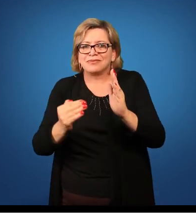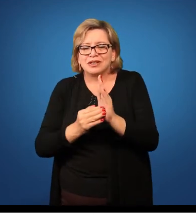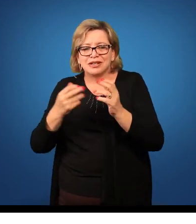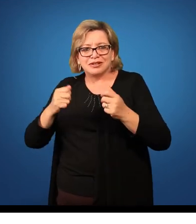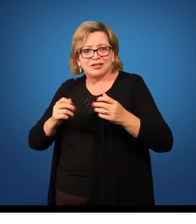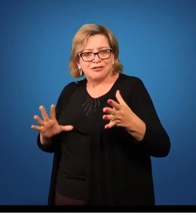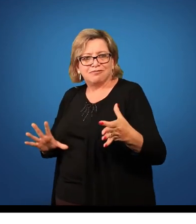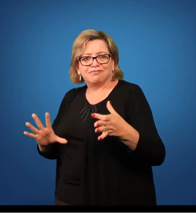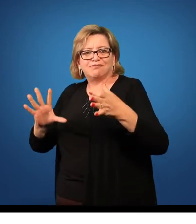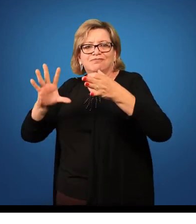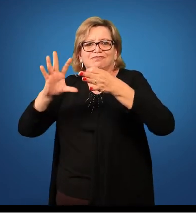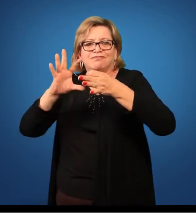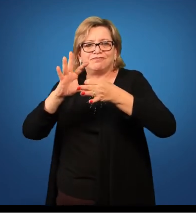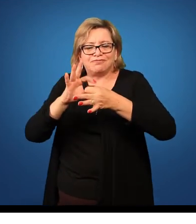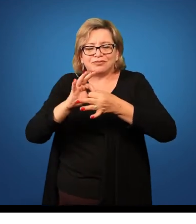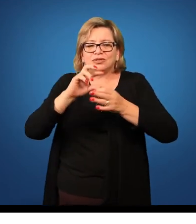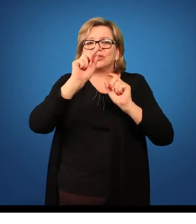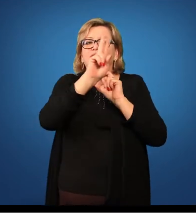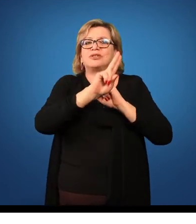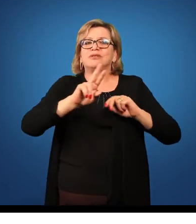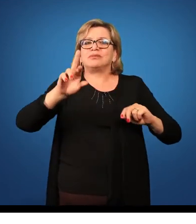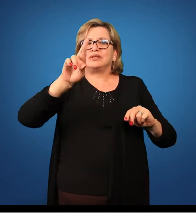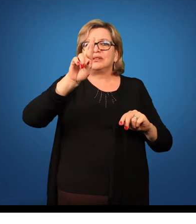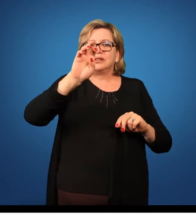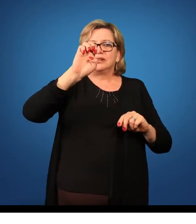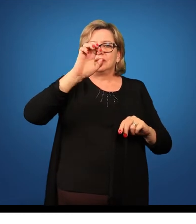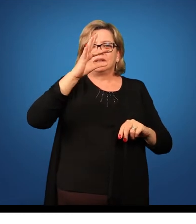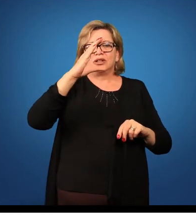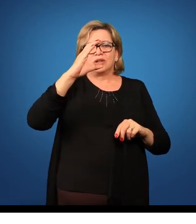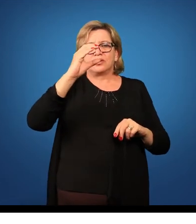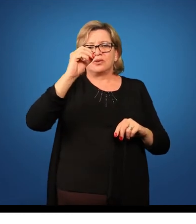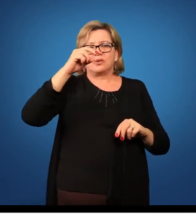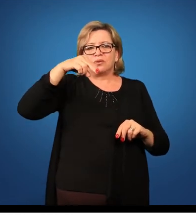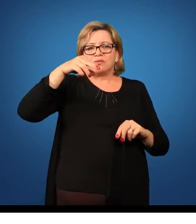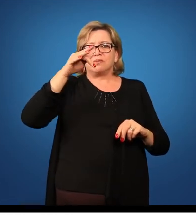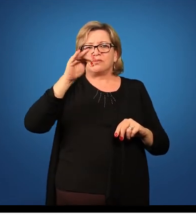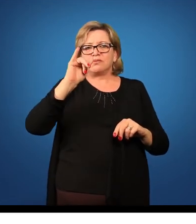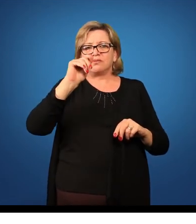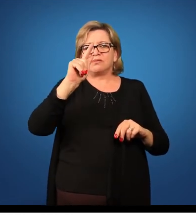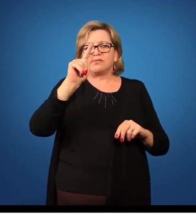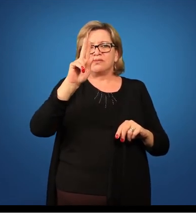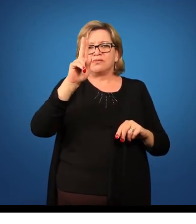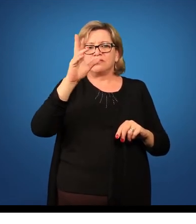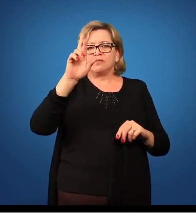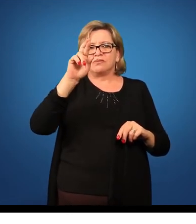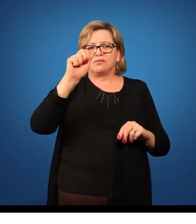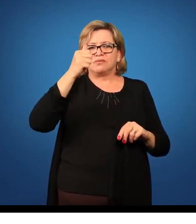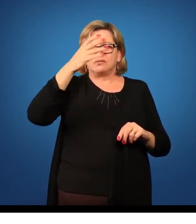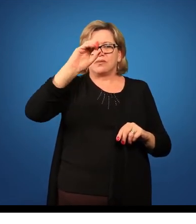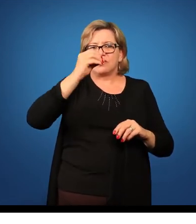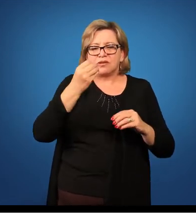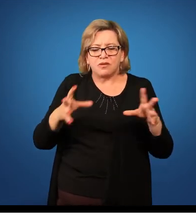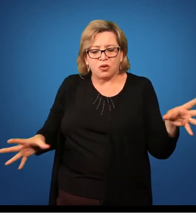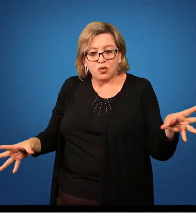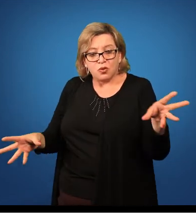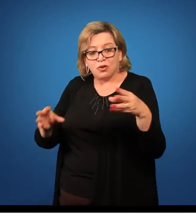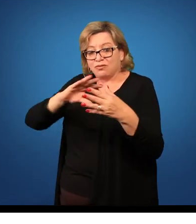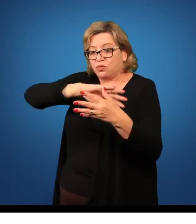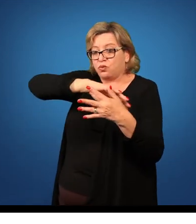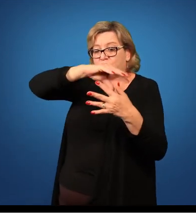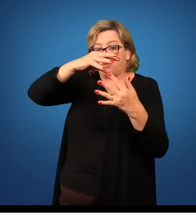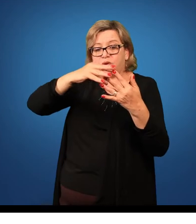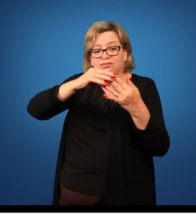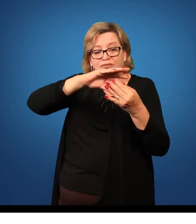o que ele chama de reconfiguração e trazer todas as formas de arte dentro de uma arte só.